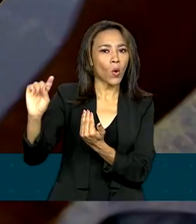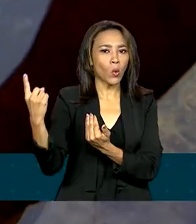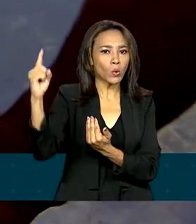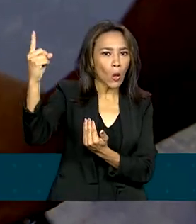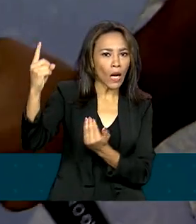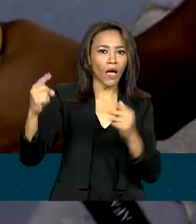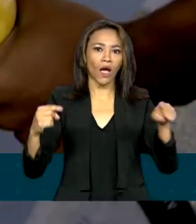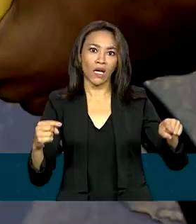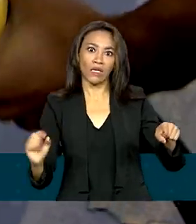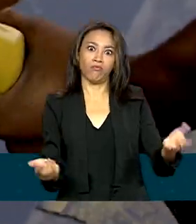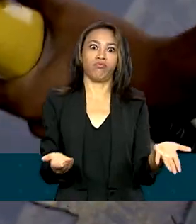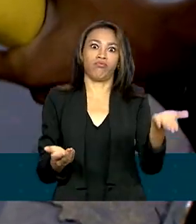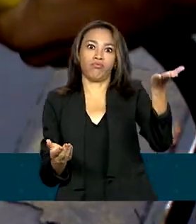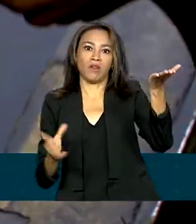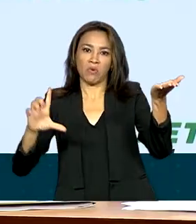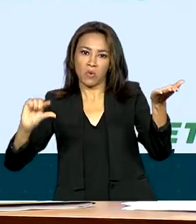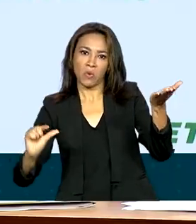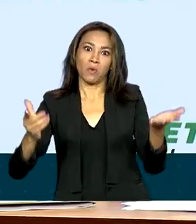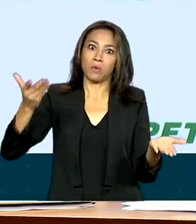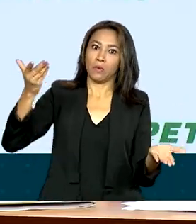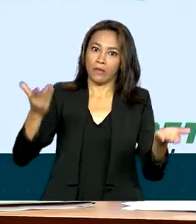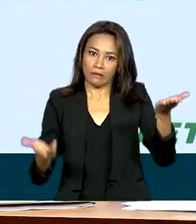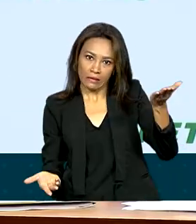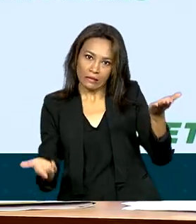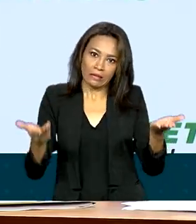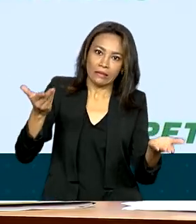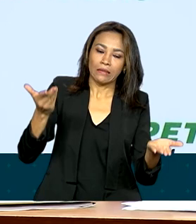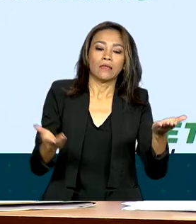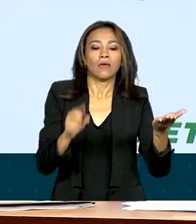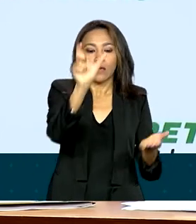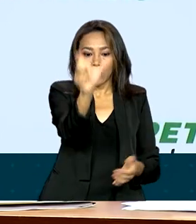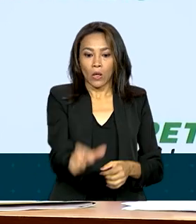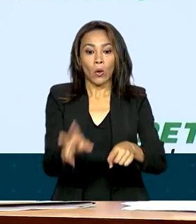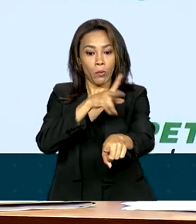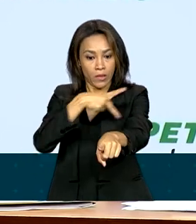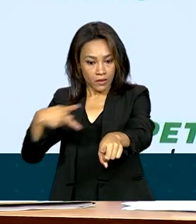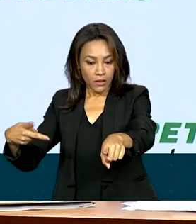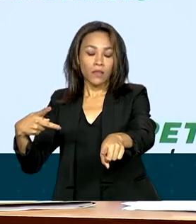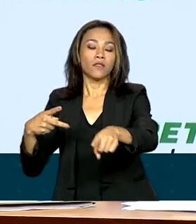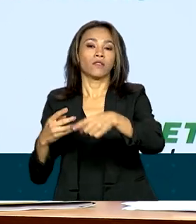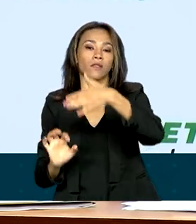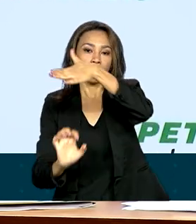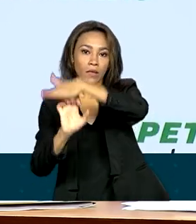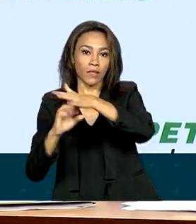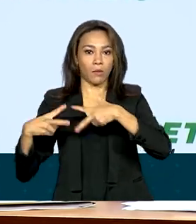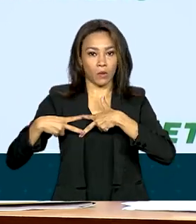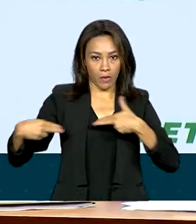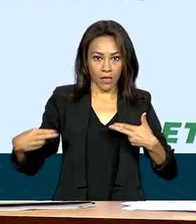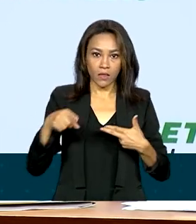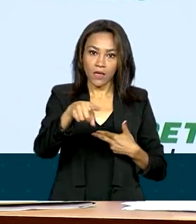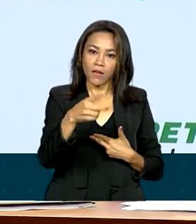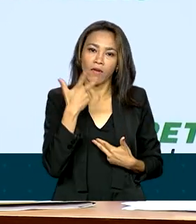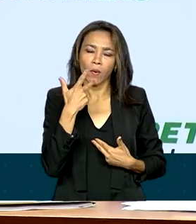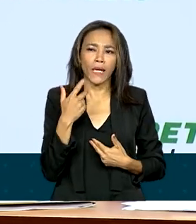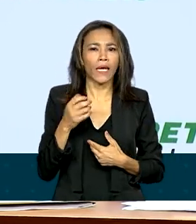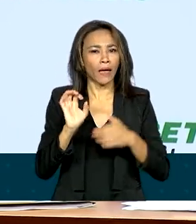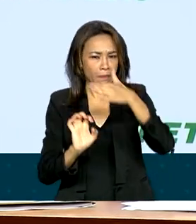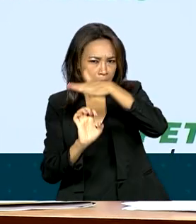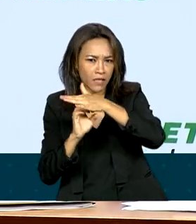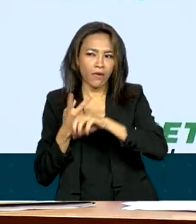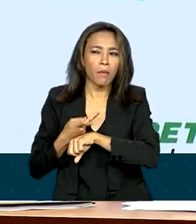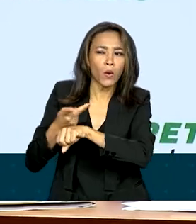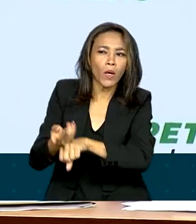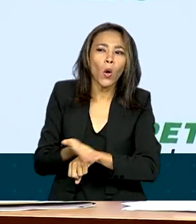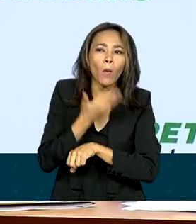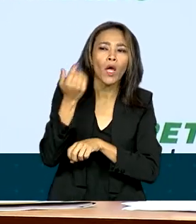internacional do barril de petróleo. Segundo o presidente da Petrobras, a empresa vai buscar o melhor preço para se